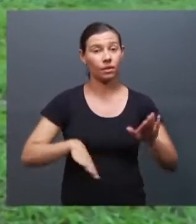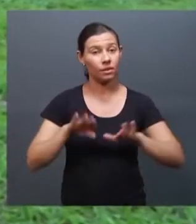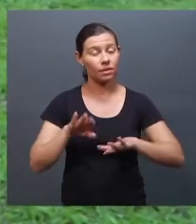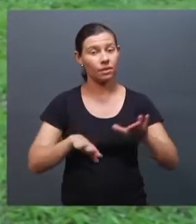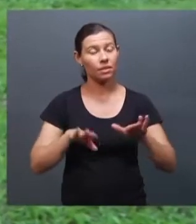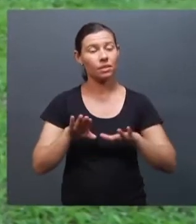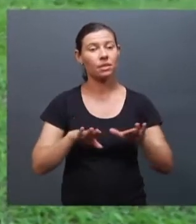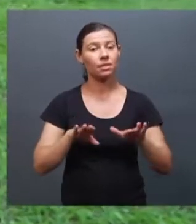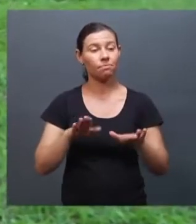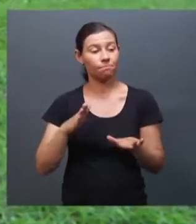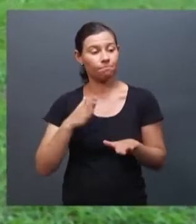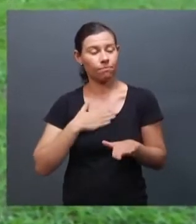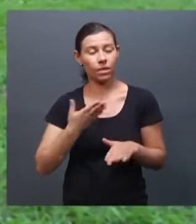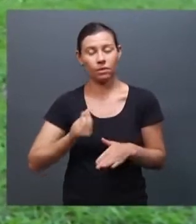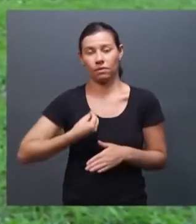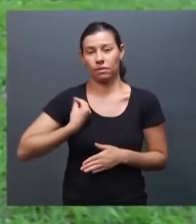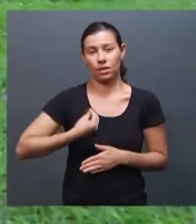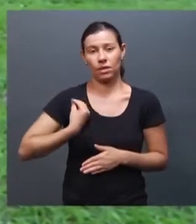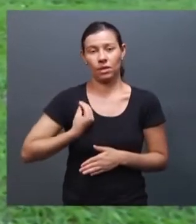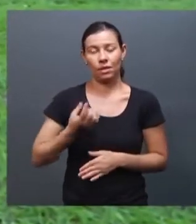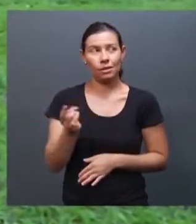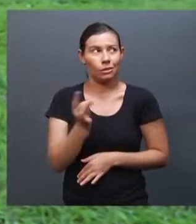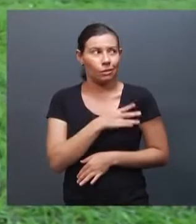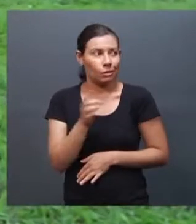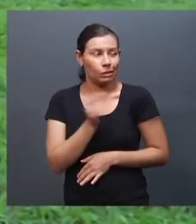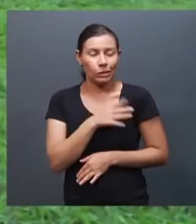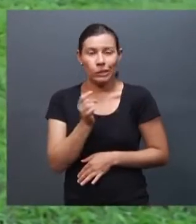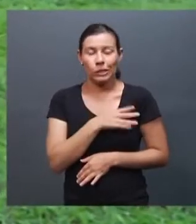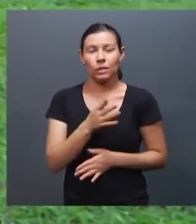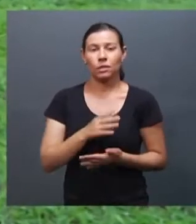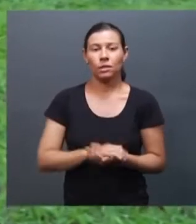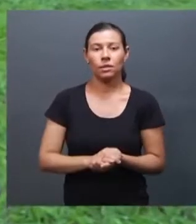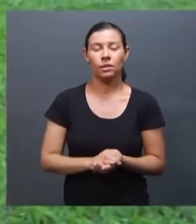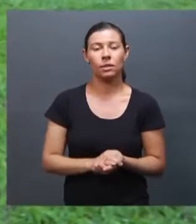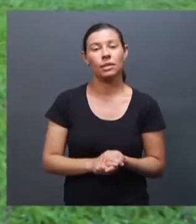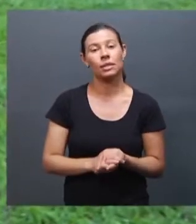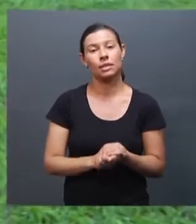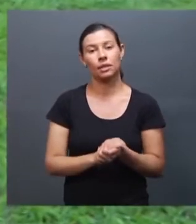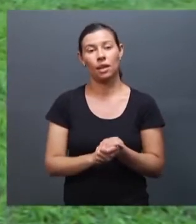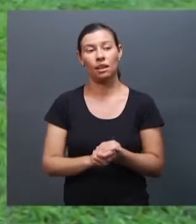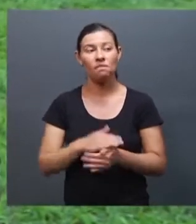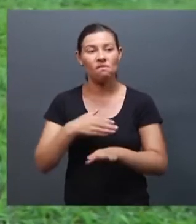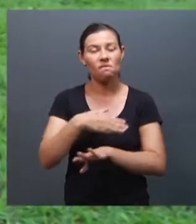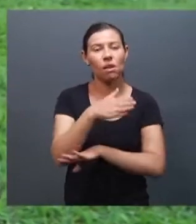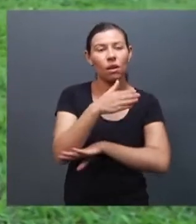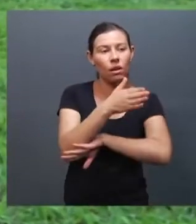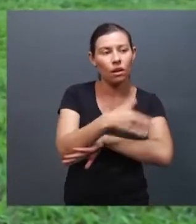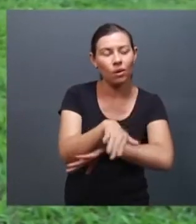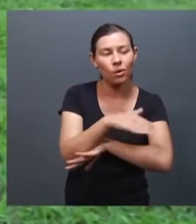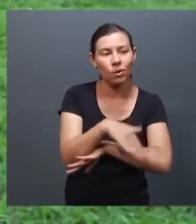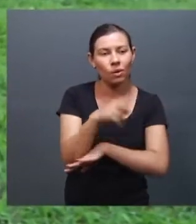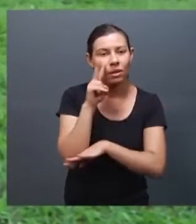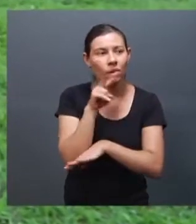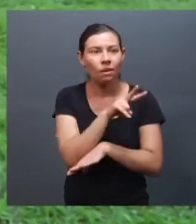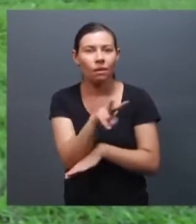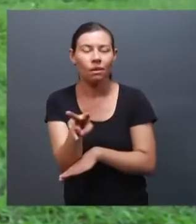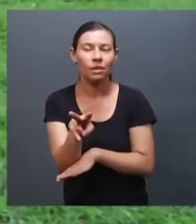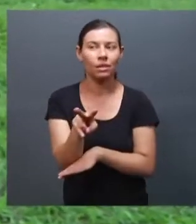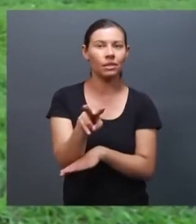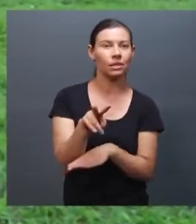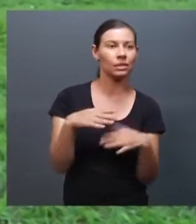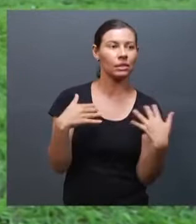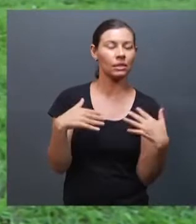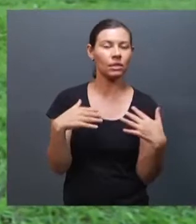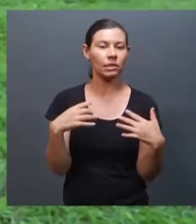viver com medo, porque é simples. Toda vez que a gente sai, a gente sempre está com medo de apanhar,